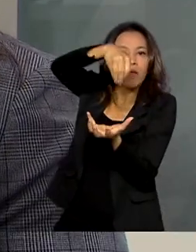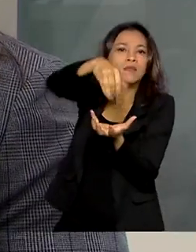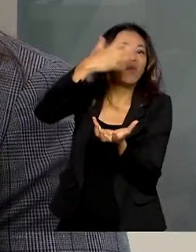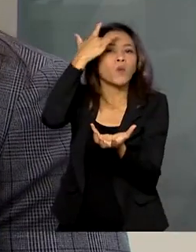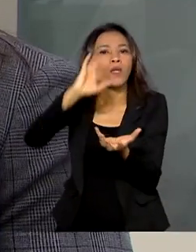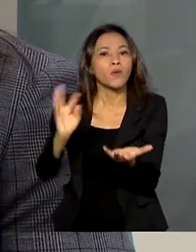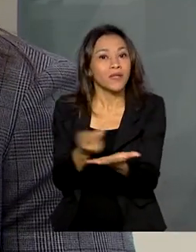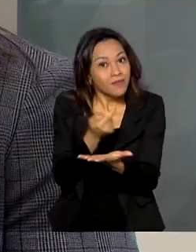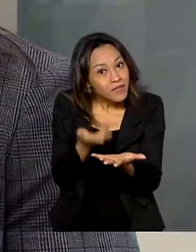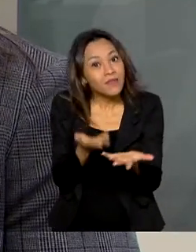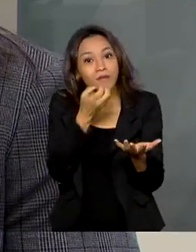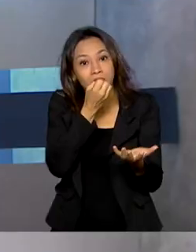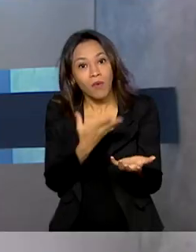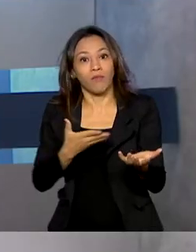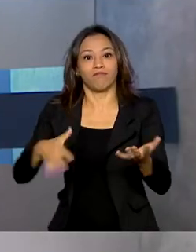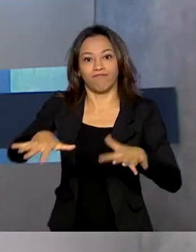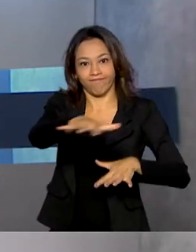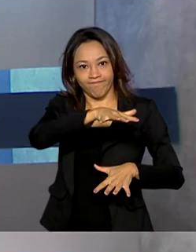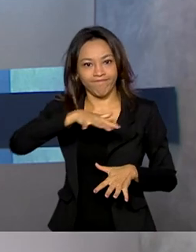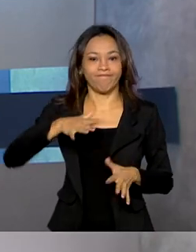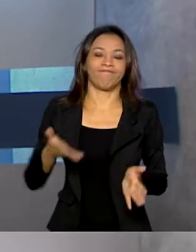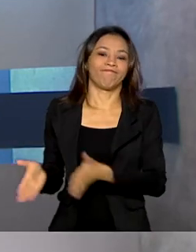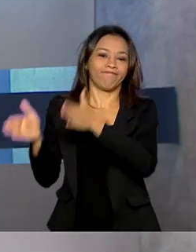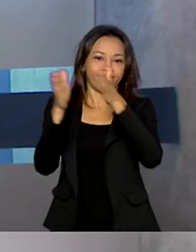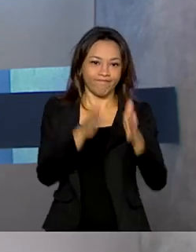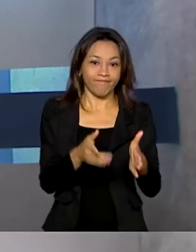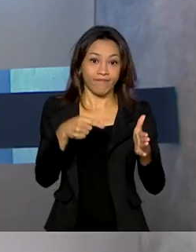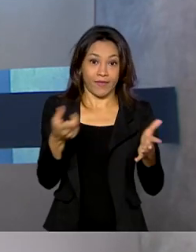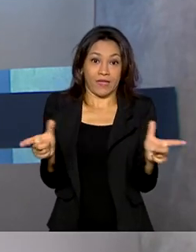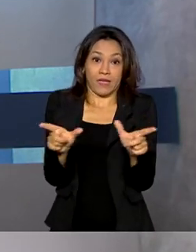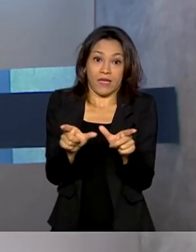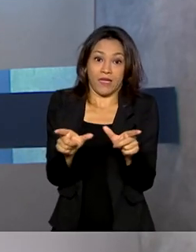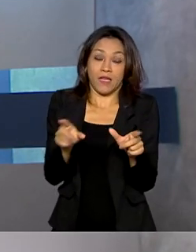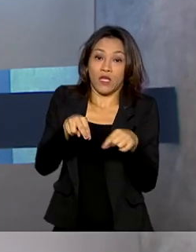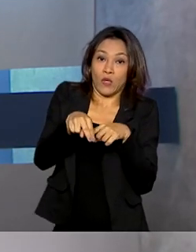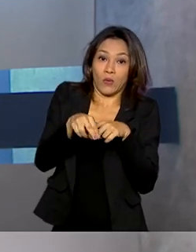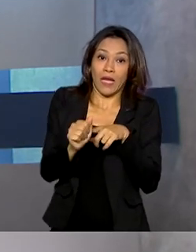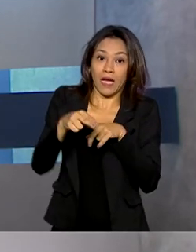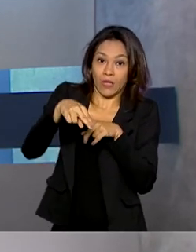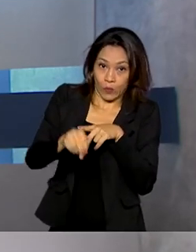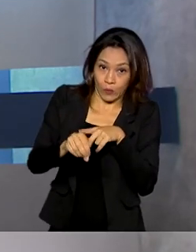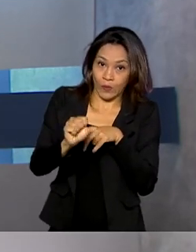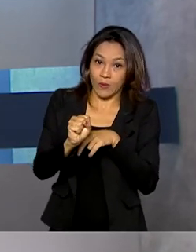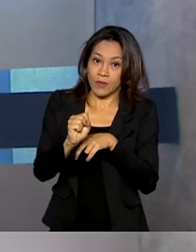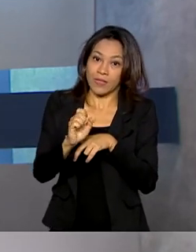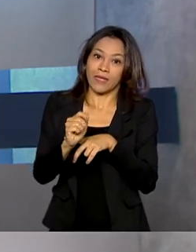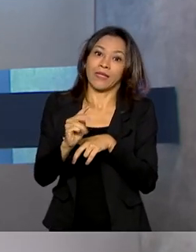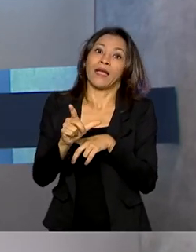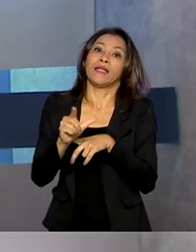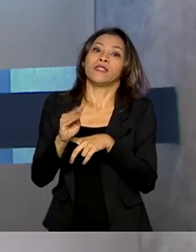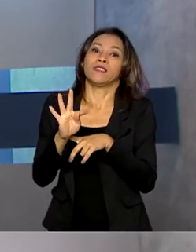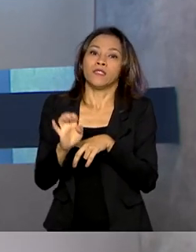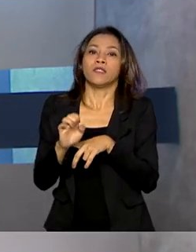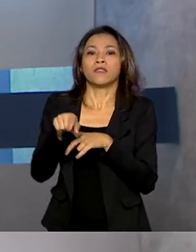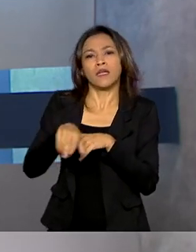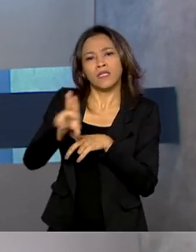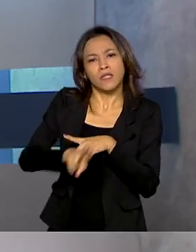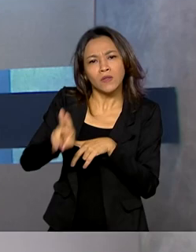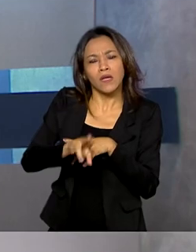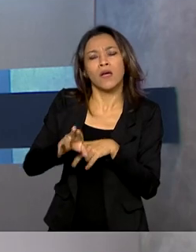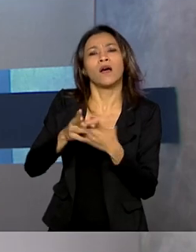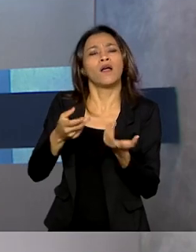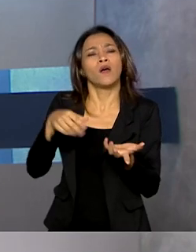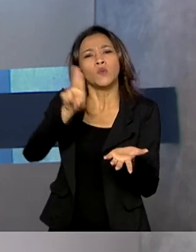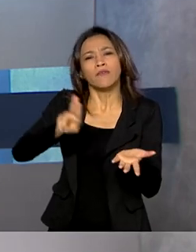produto no mercado. E o nano-satélite, por ter um custo mais baixo, vem sendo utilizado por universidades e